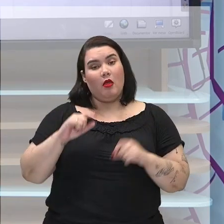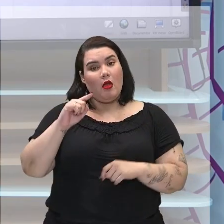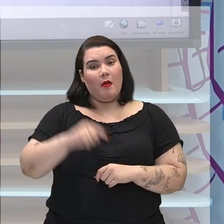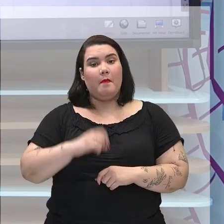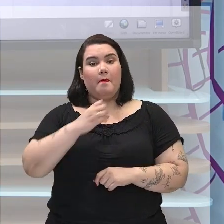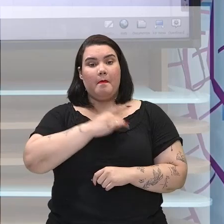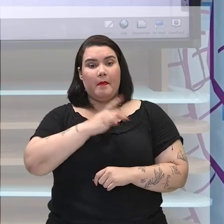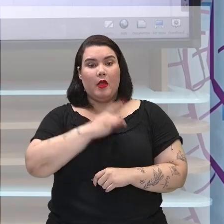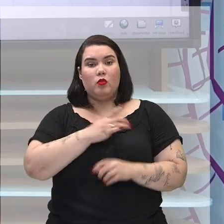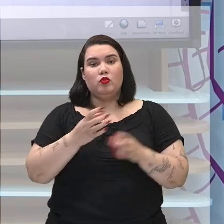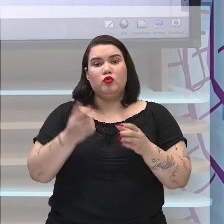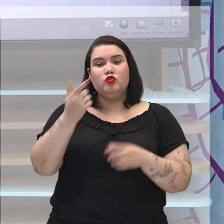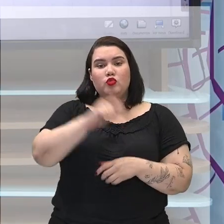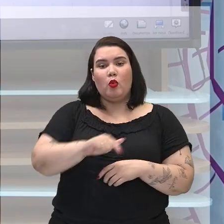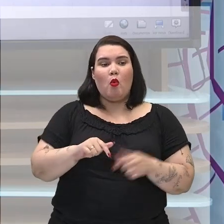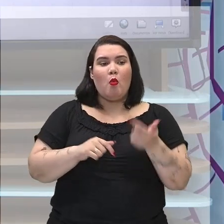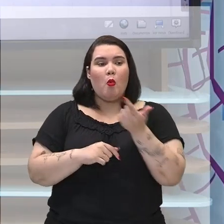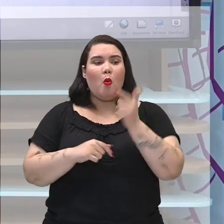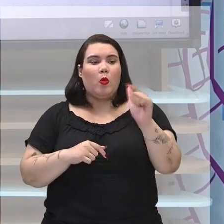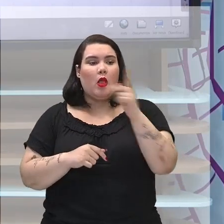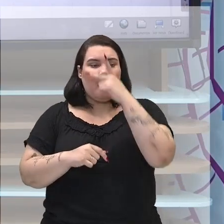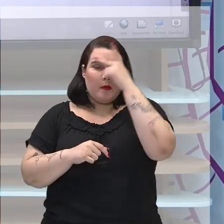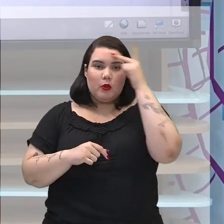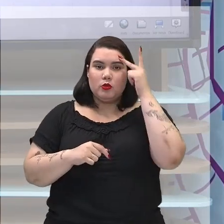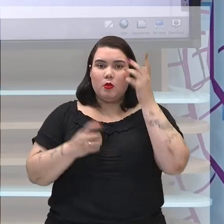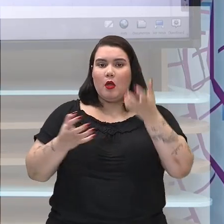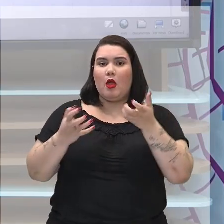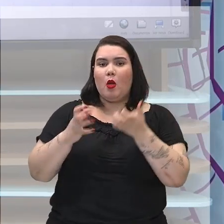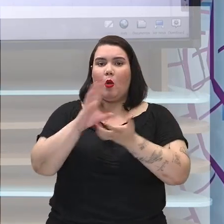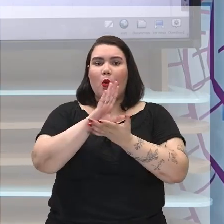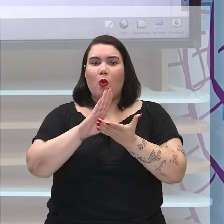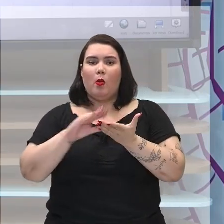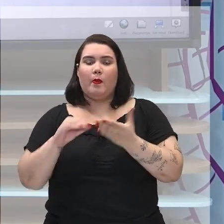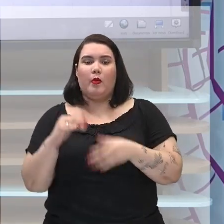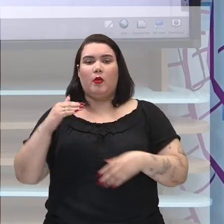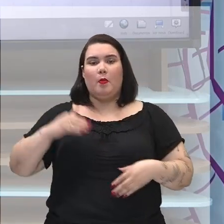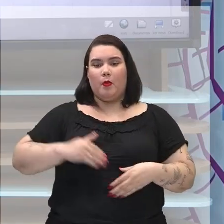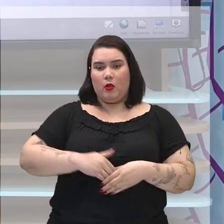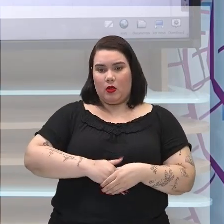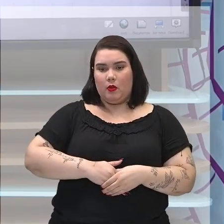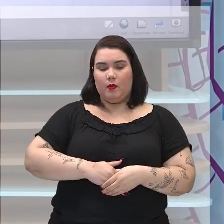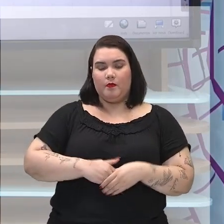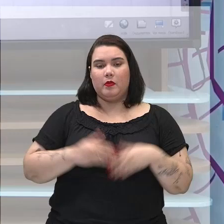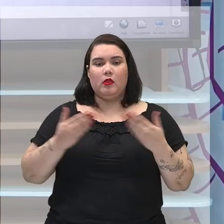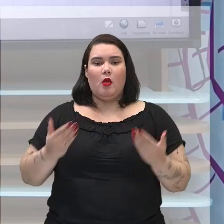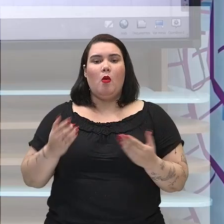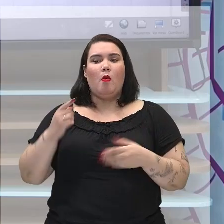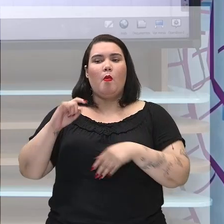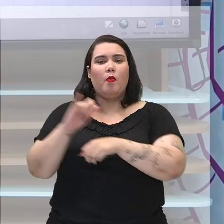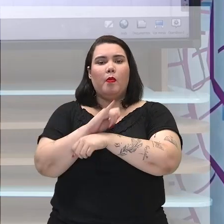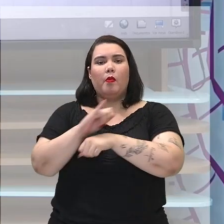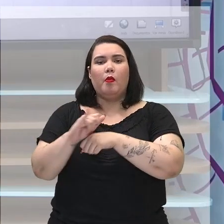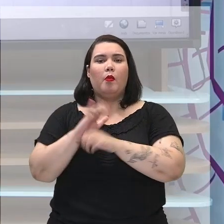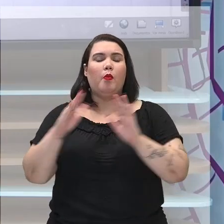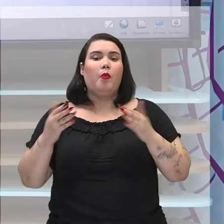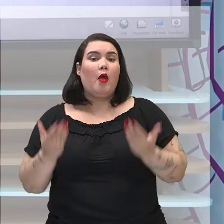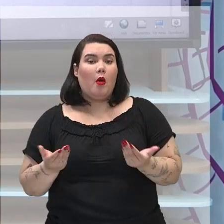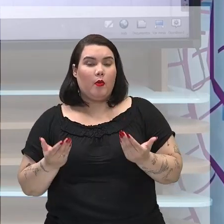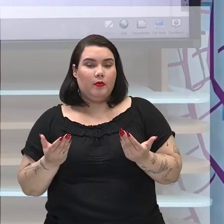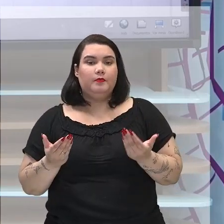napoleões então o que que acontece? os países europeus as grandes potências europeias